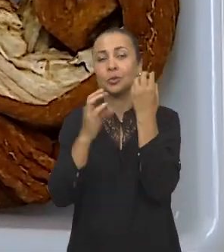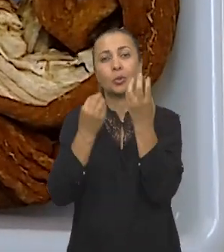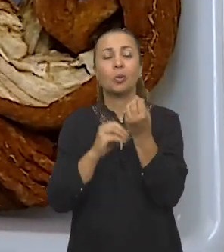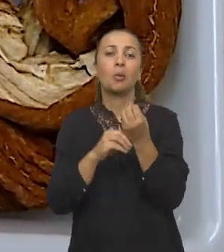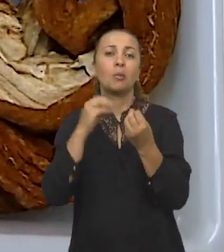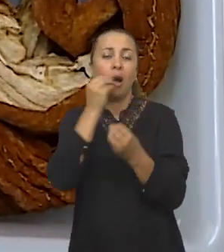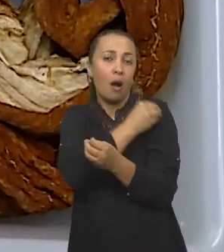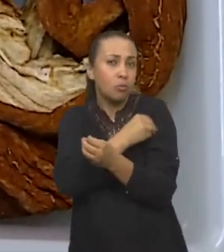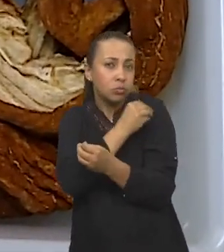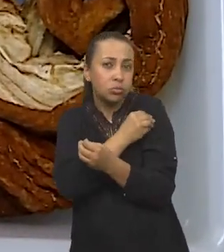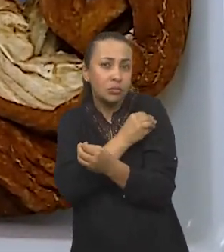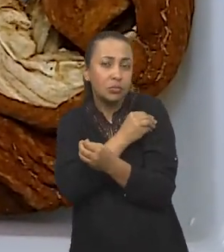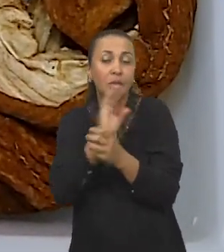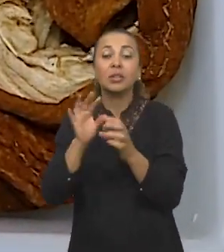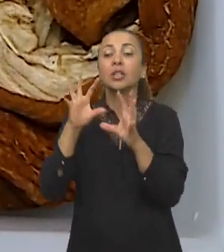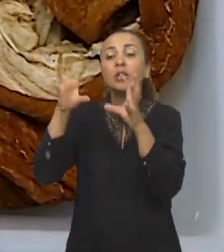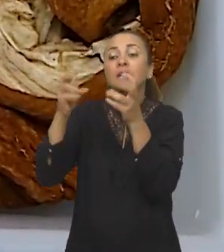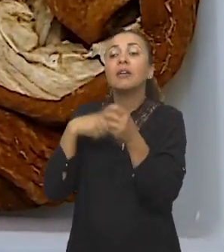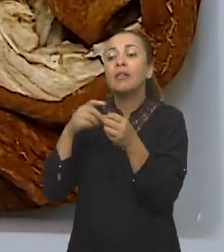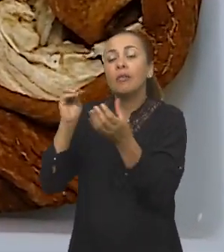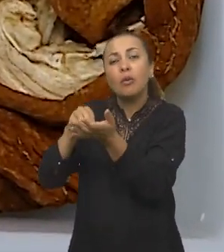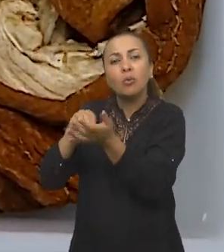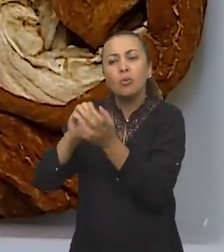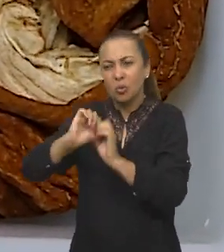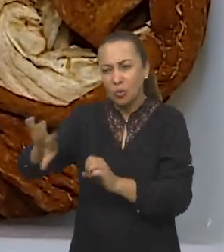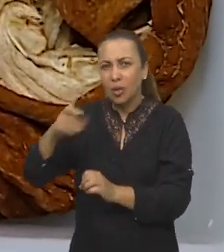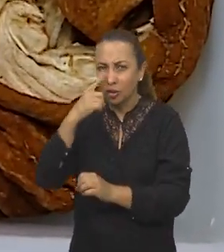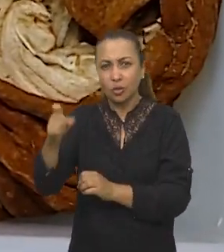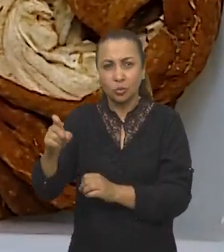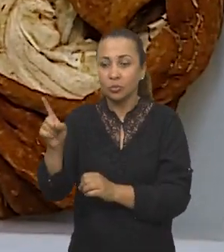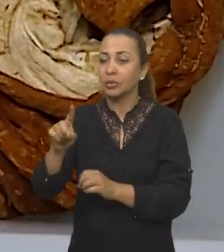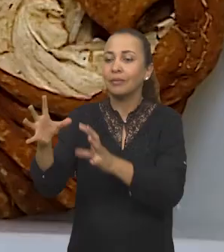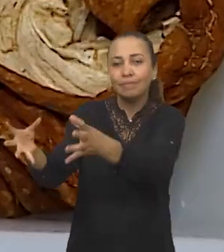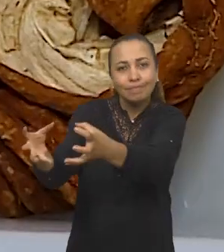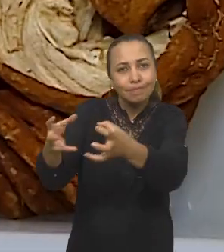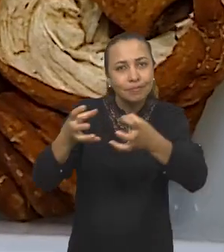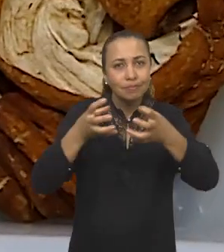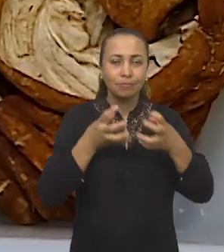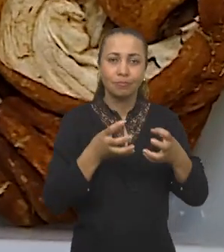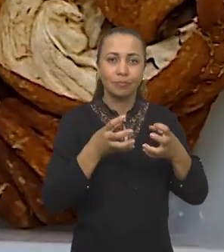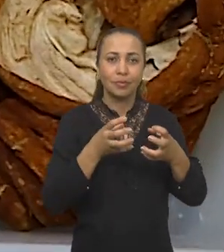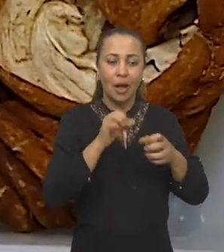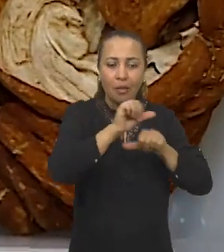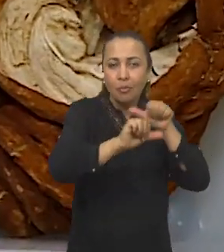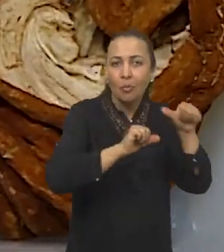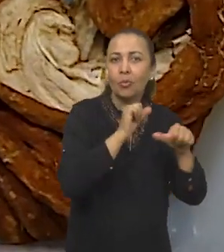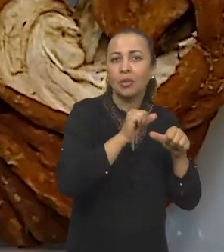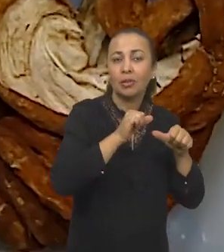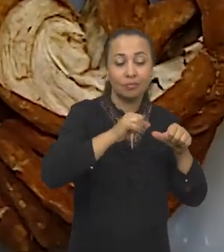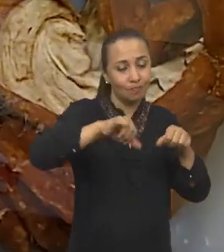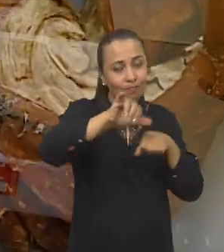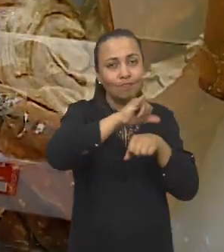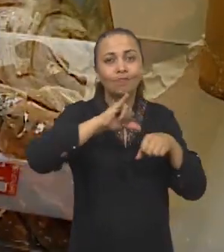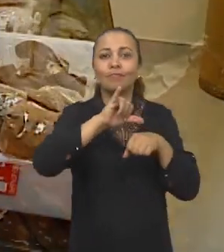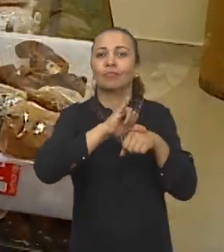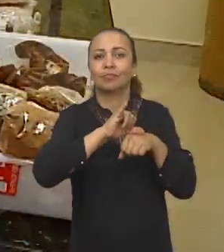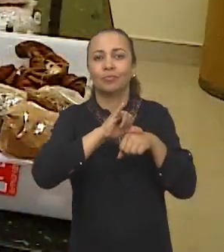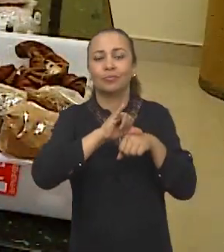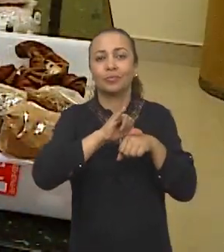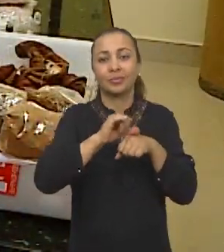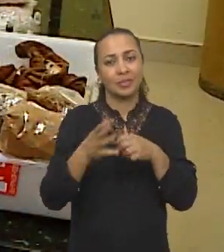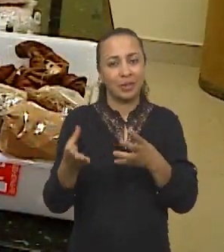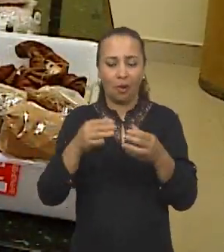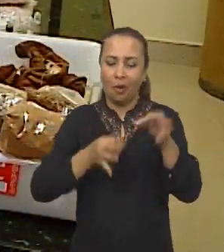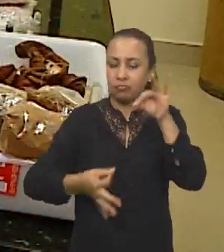culturais de algodão, aquelas sobras agroindustriais e agrícolas que não teriam fim destinado, um fim específico.